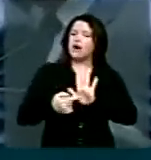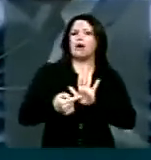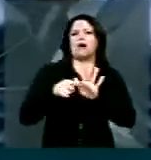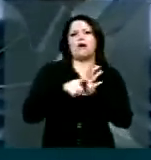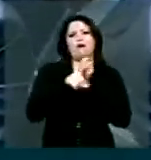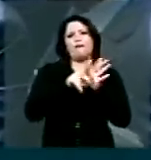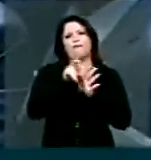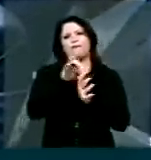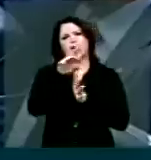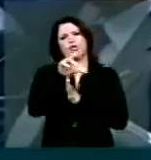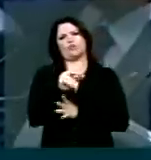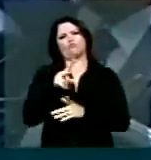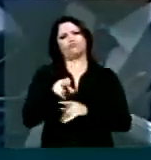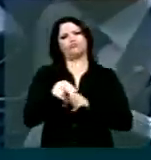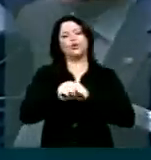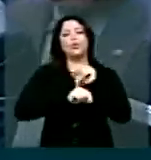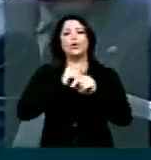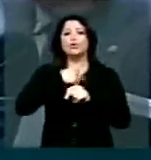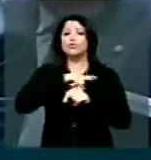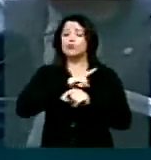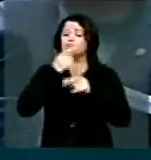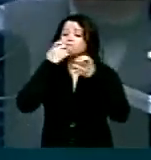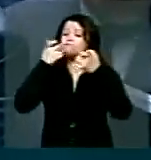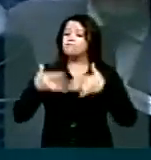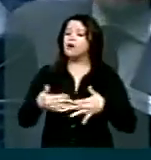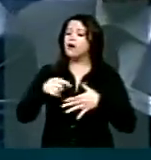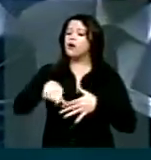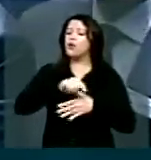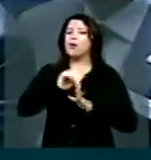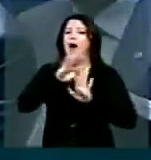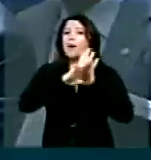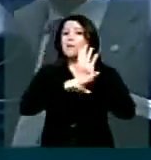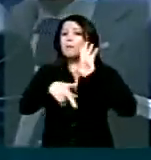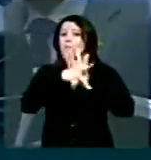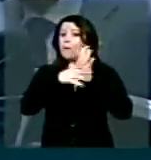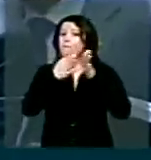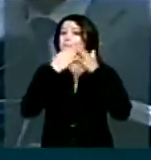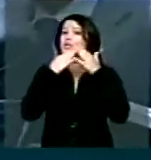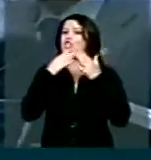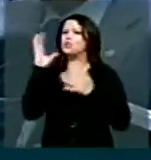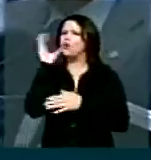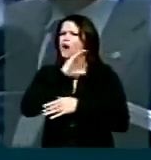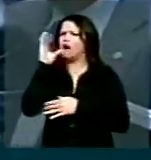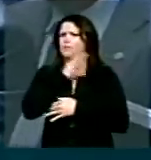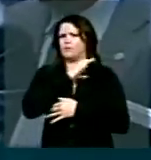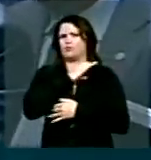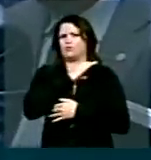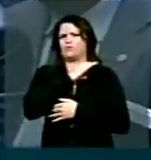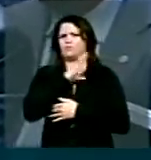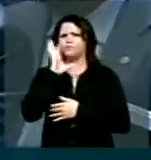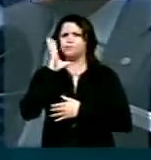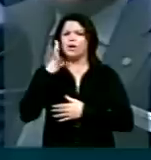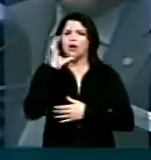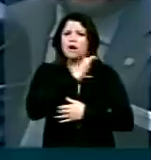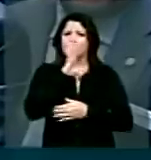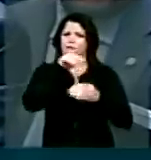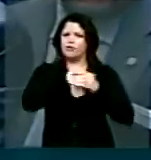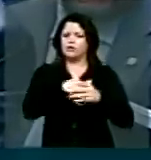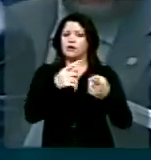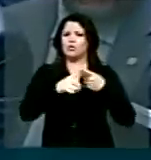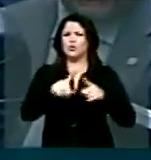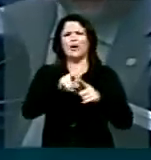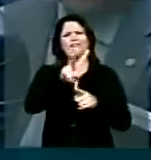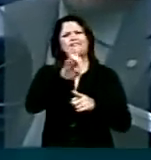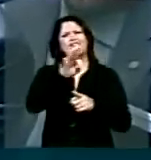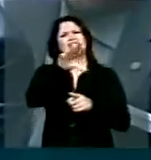o veto. Mas, na verdade, o nós temos que colocar aqui é que a pauta é do requerimento de urgência. Estão aqui colocados... E não do